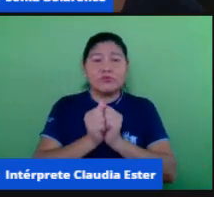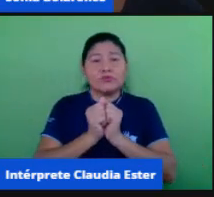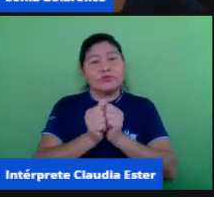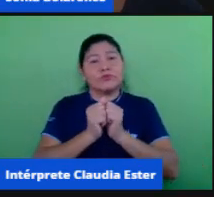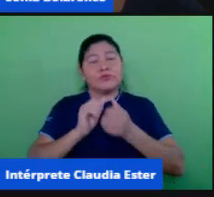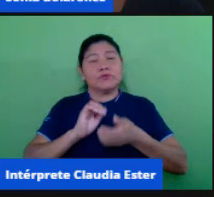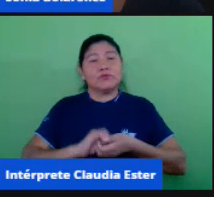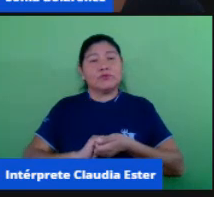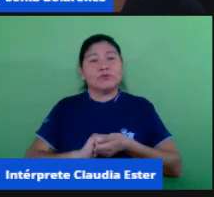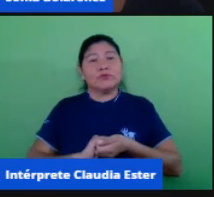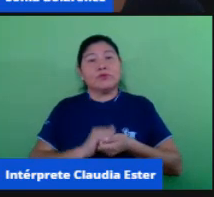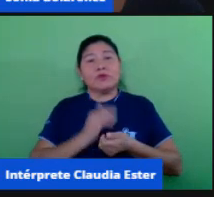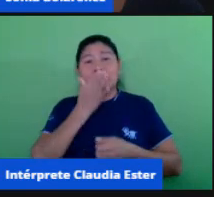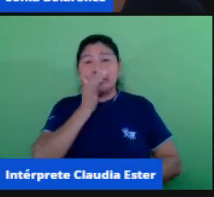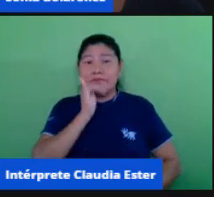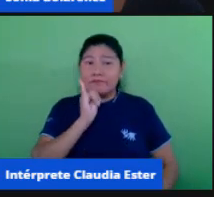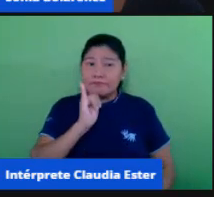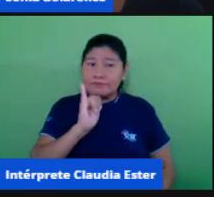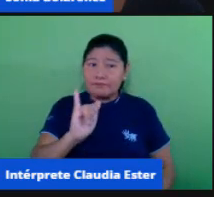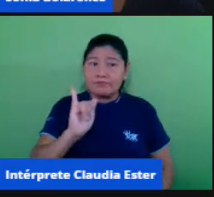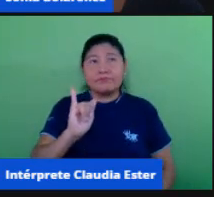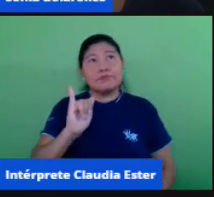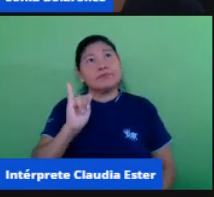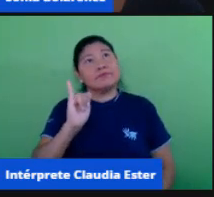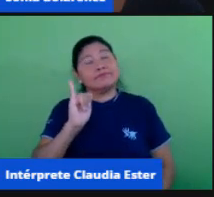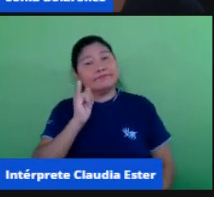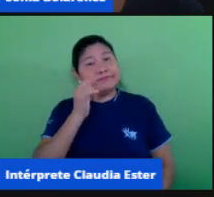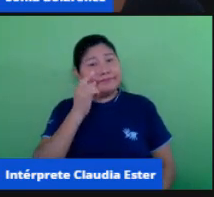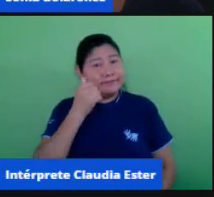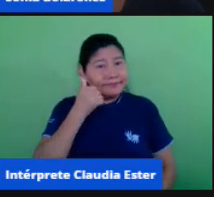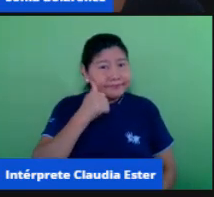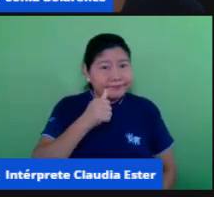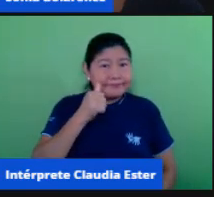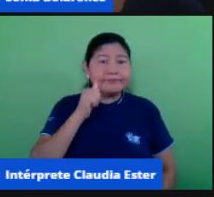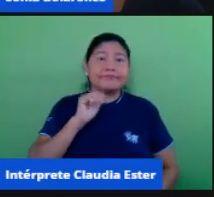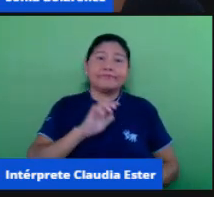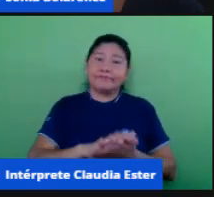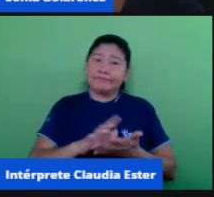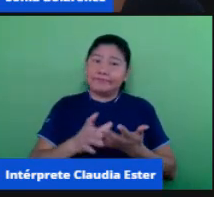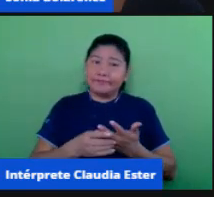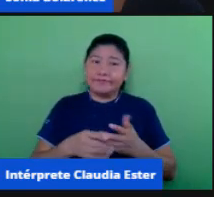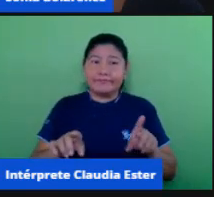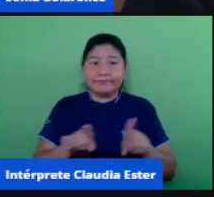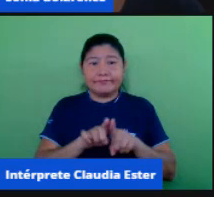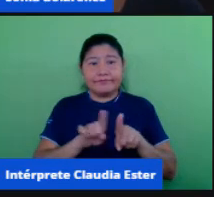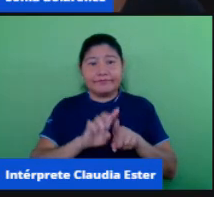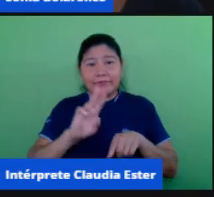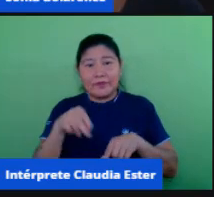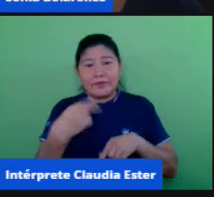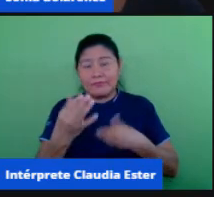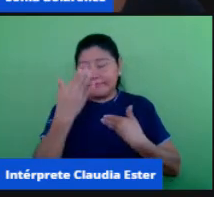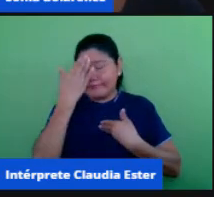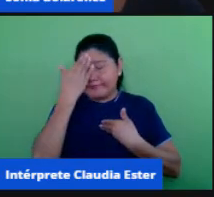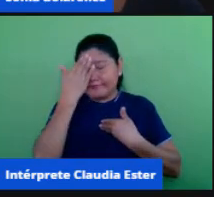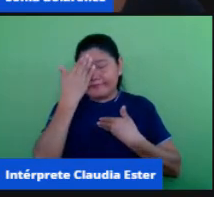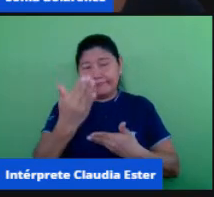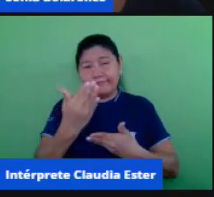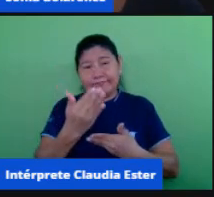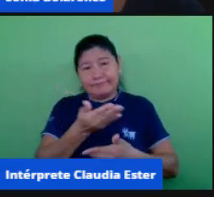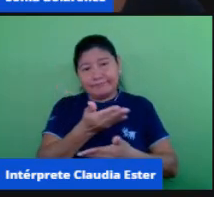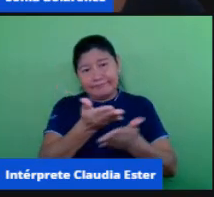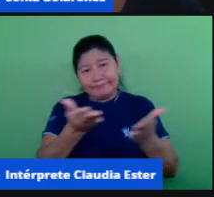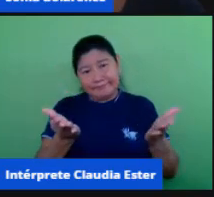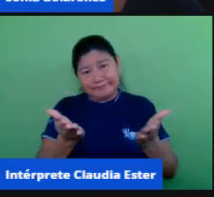de pai, de esposo, de né, então, nós agradecemos, fica aqui